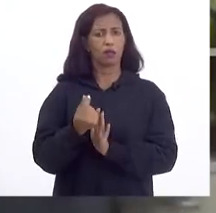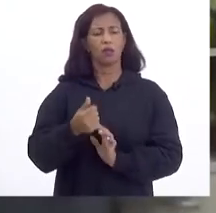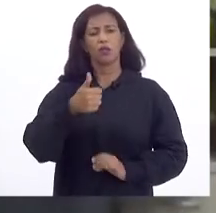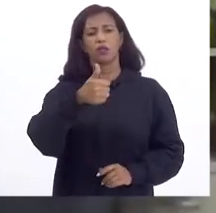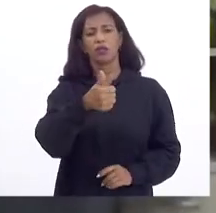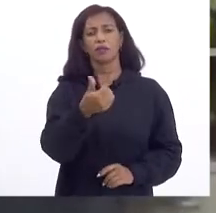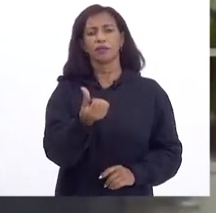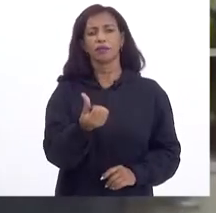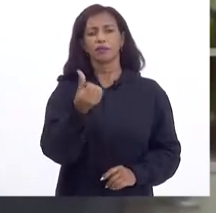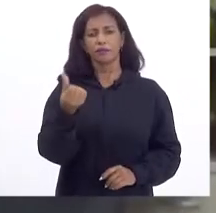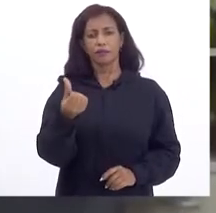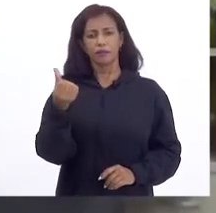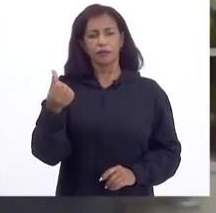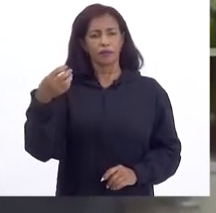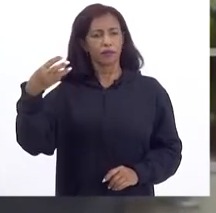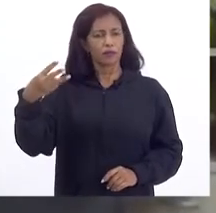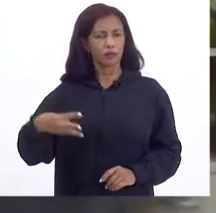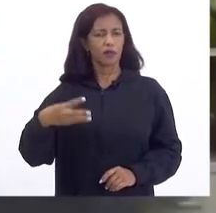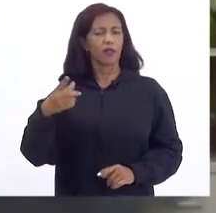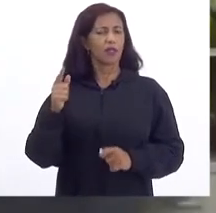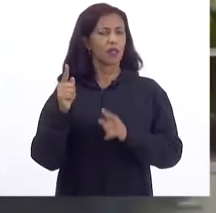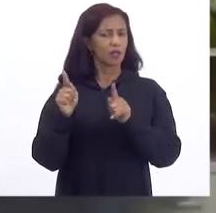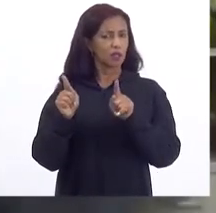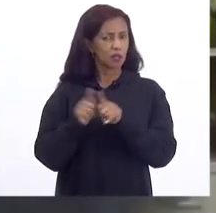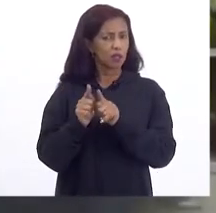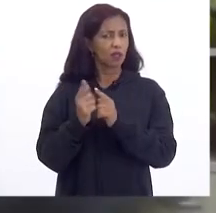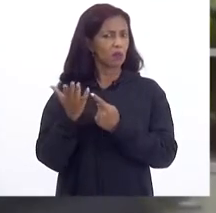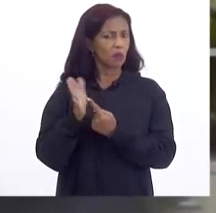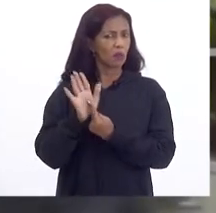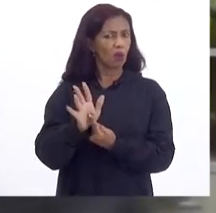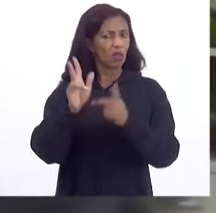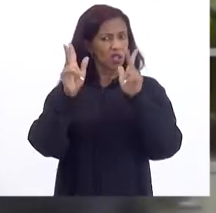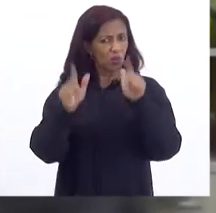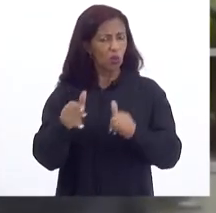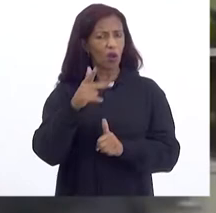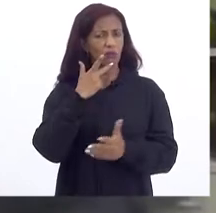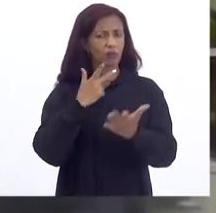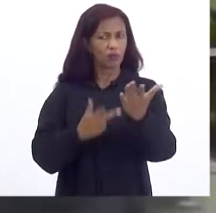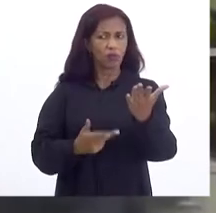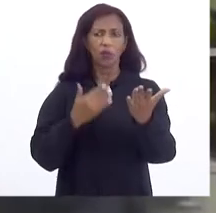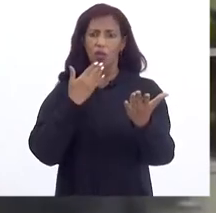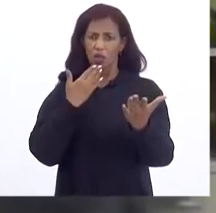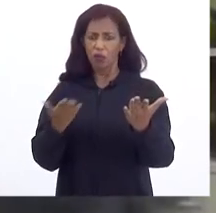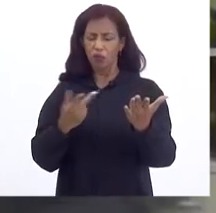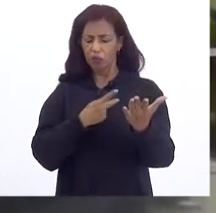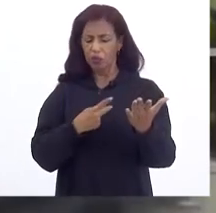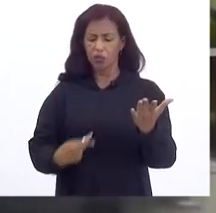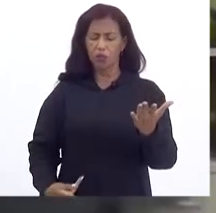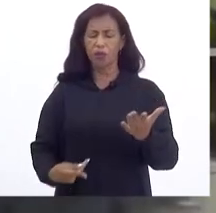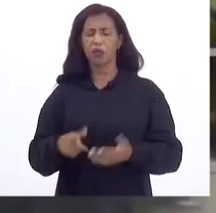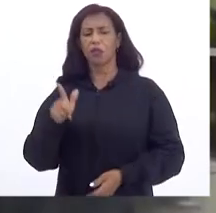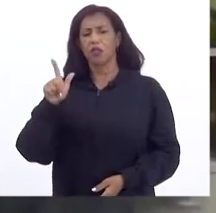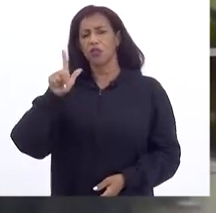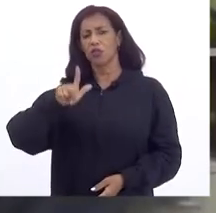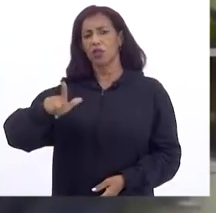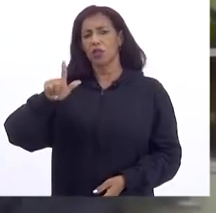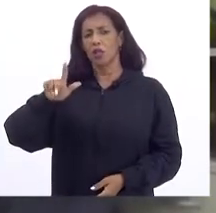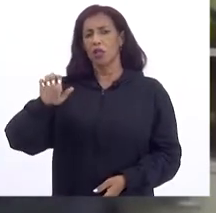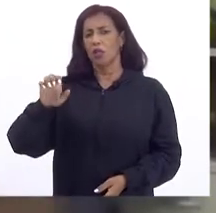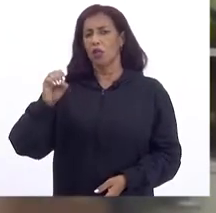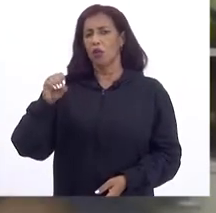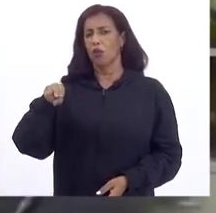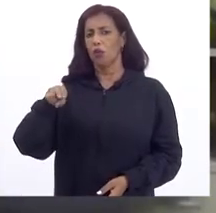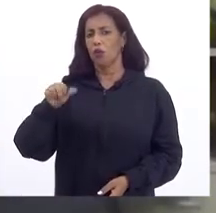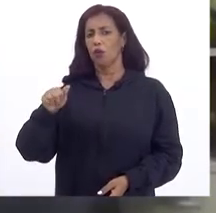16663 Que também Reflete Exatamente Isso que o senhor Falou E eu vou pedir Ao presidente Leonardo Para